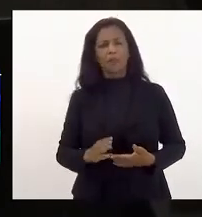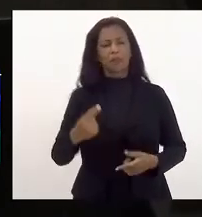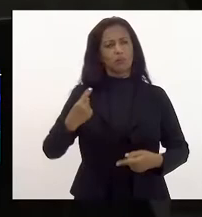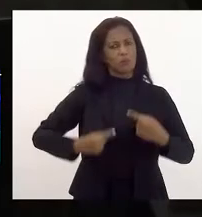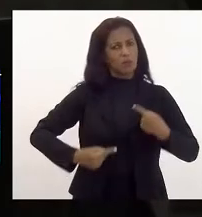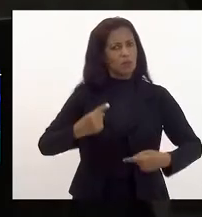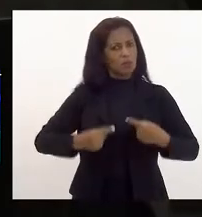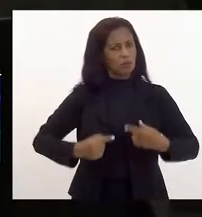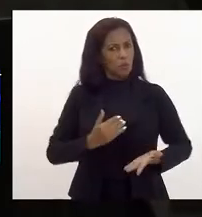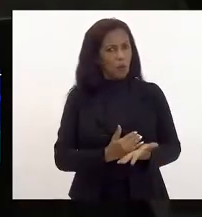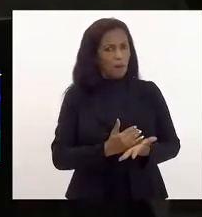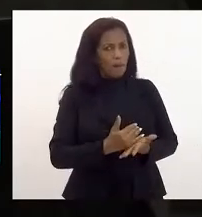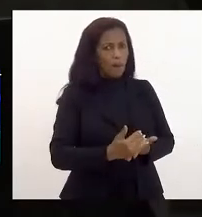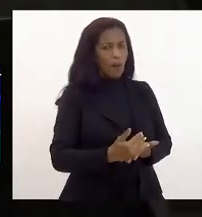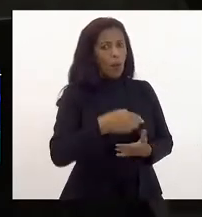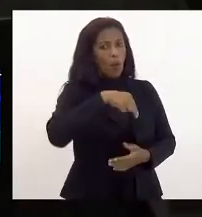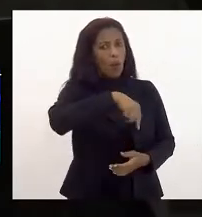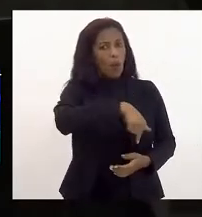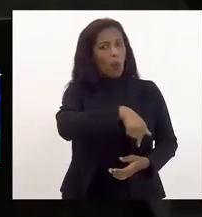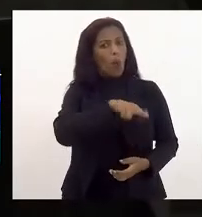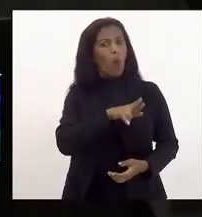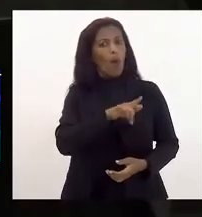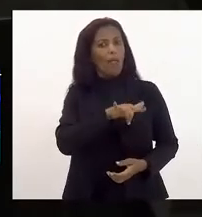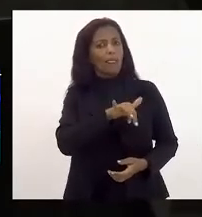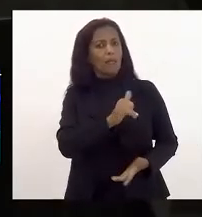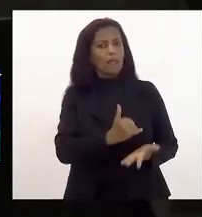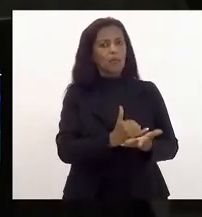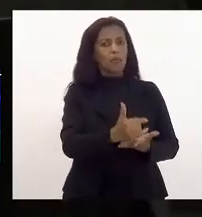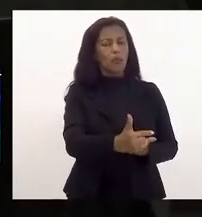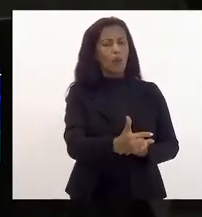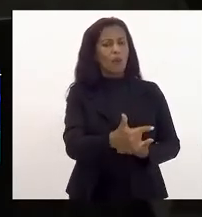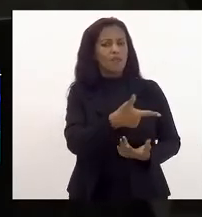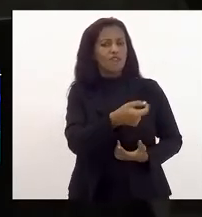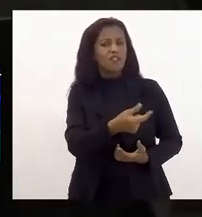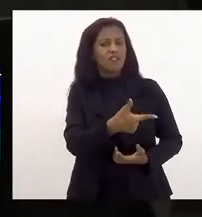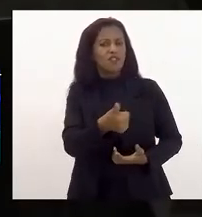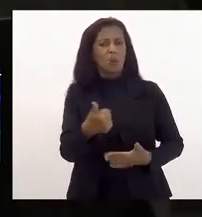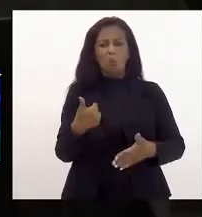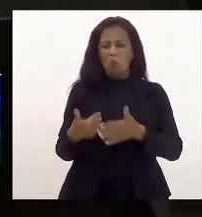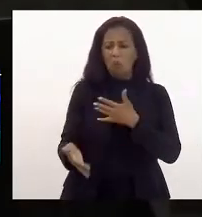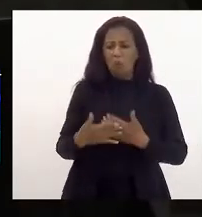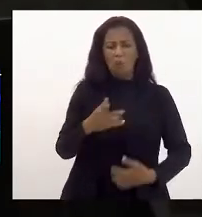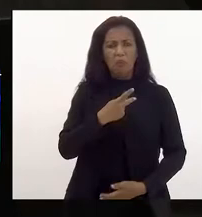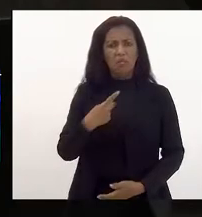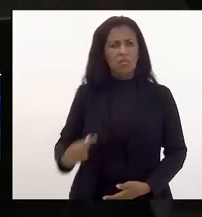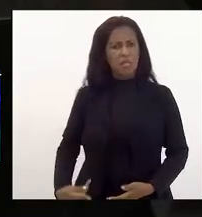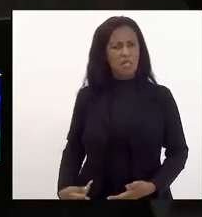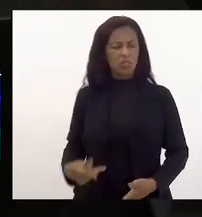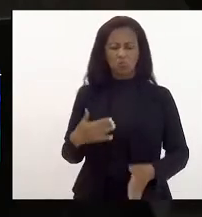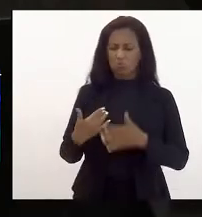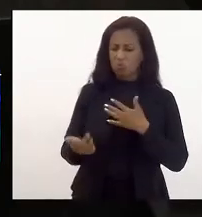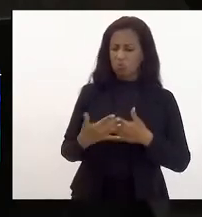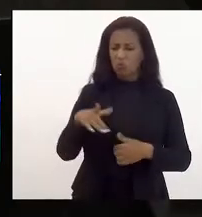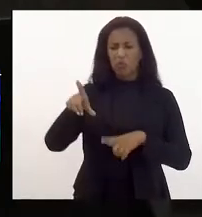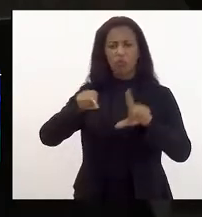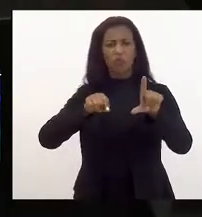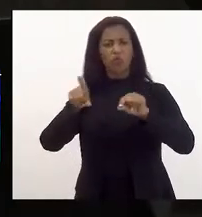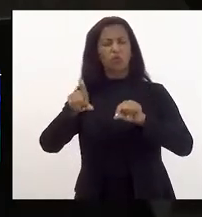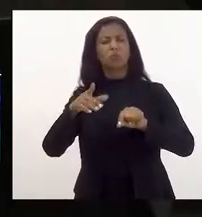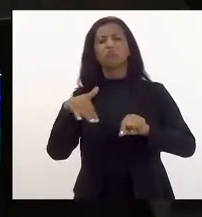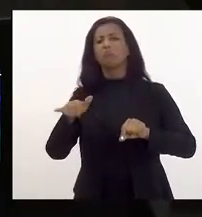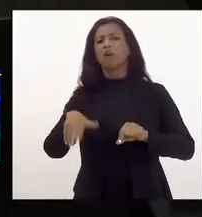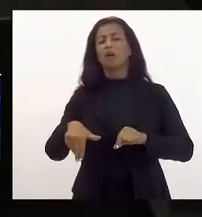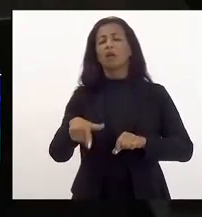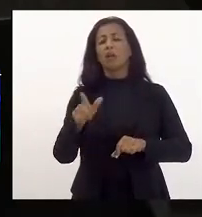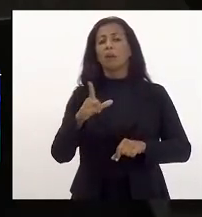que a partir do quadriênio que começa em 2023 quem quer que venha ser o presidente da república quem quer que venha ser que o quadriênio de 2023